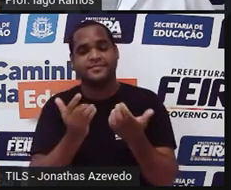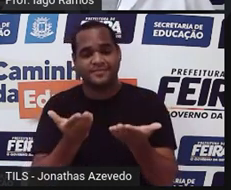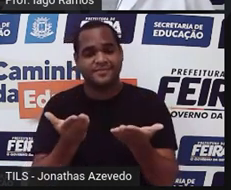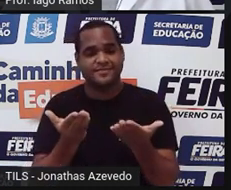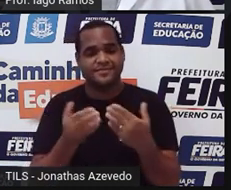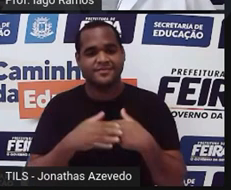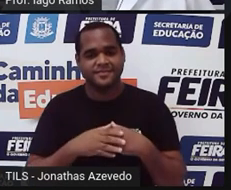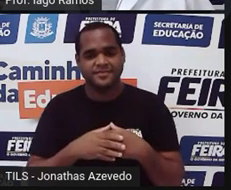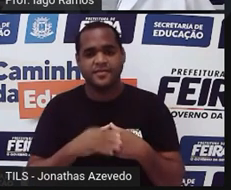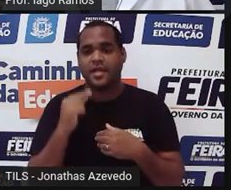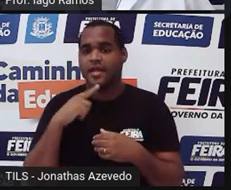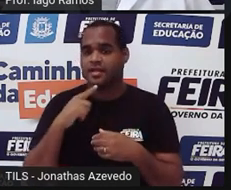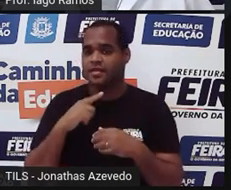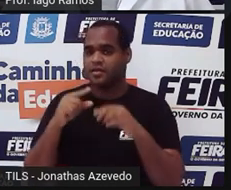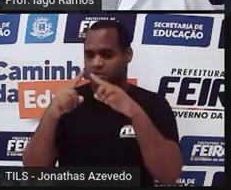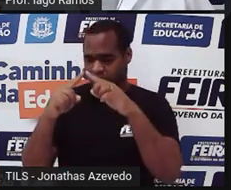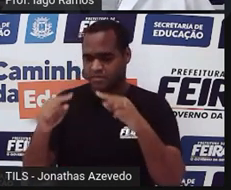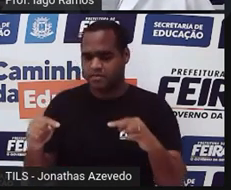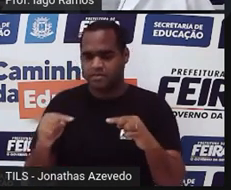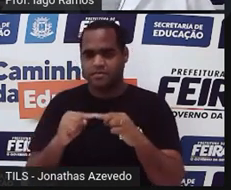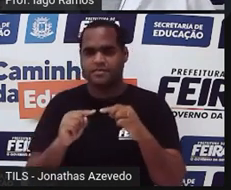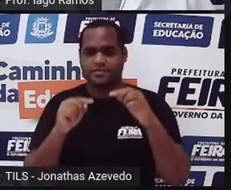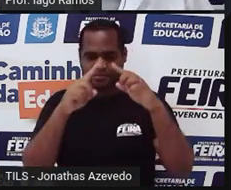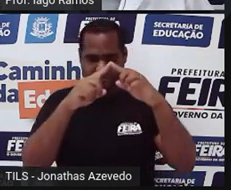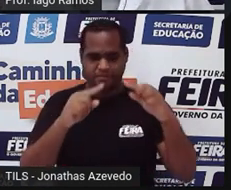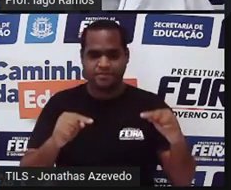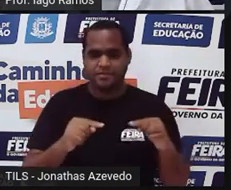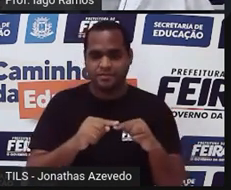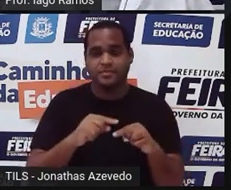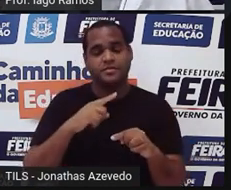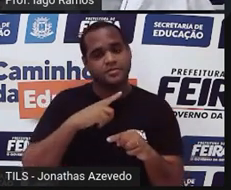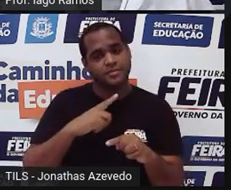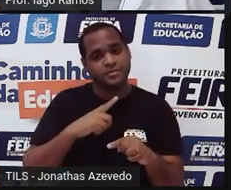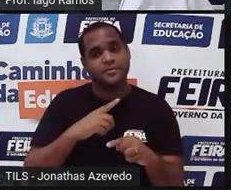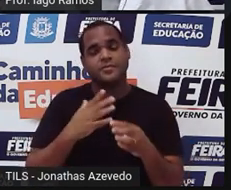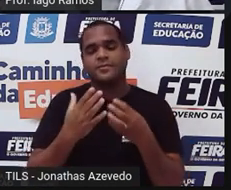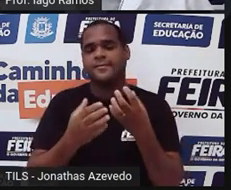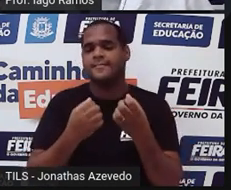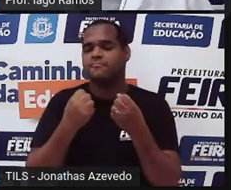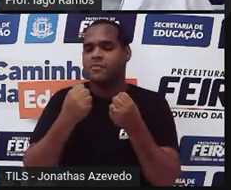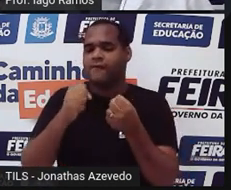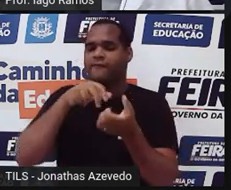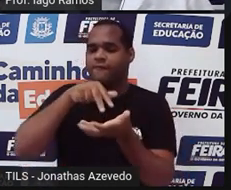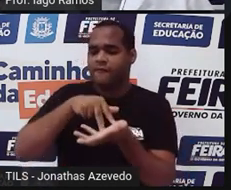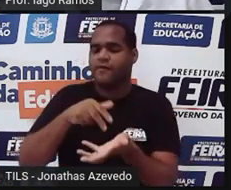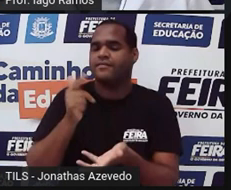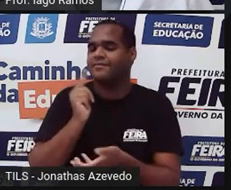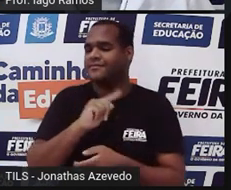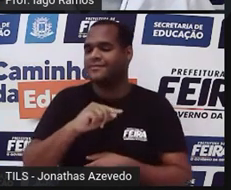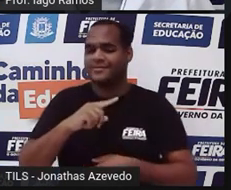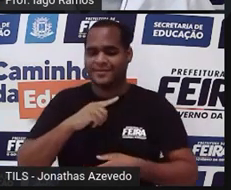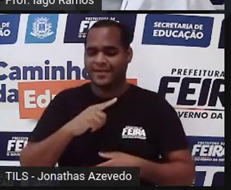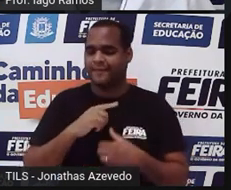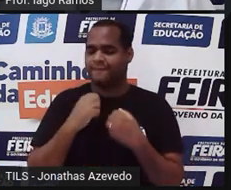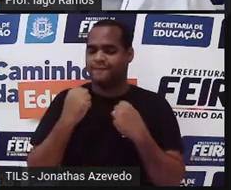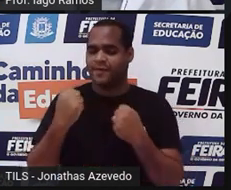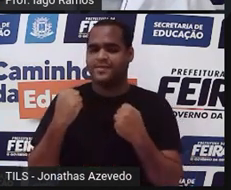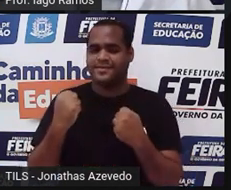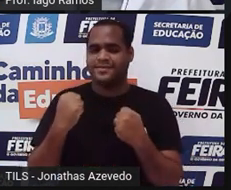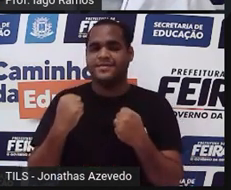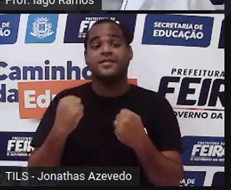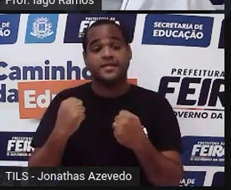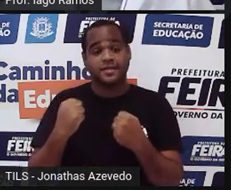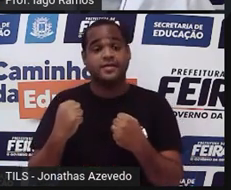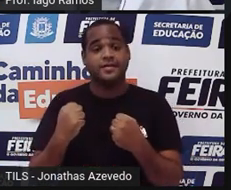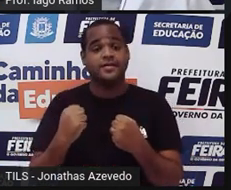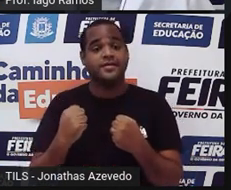essas entradas aqui, essas portas, as porteiras, muito mais resistentes. E não é à toa que,